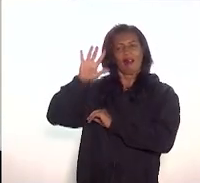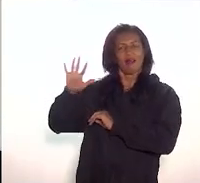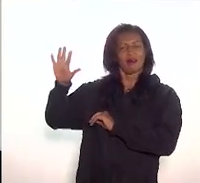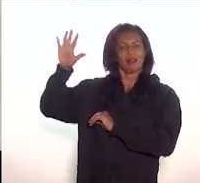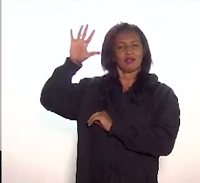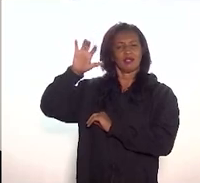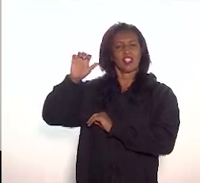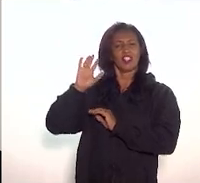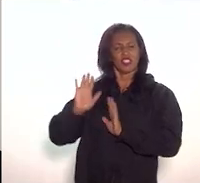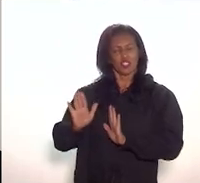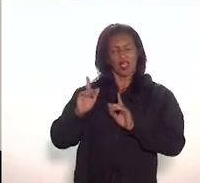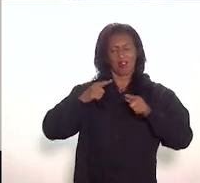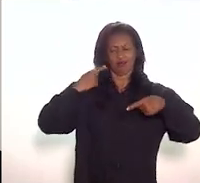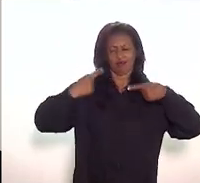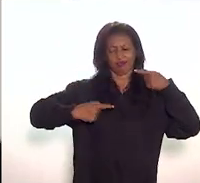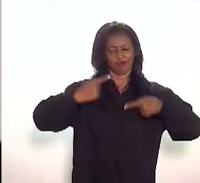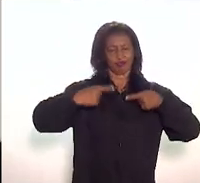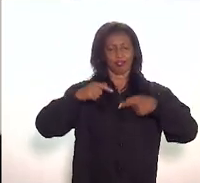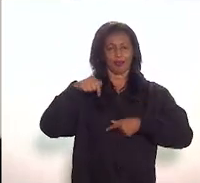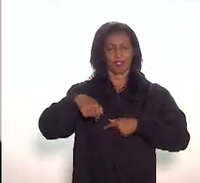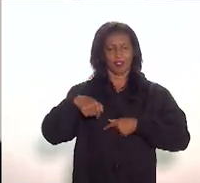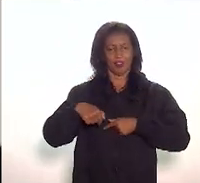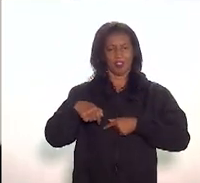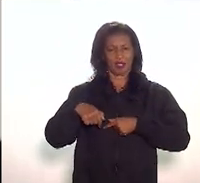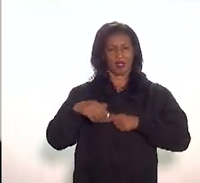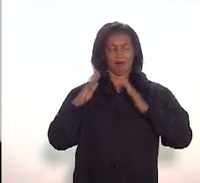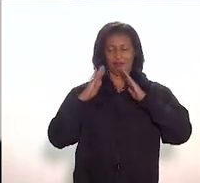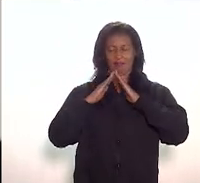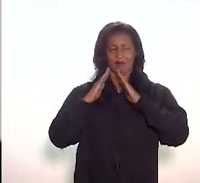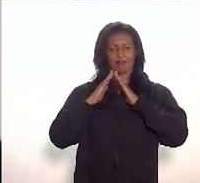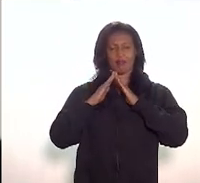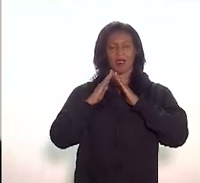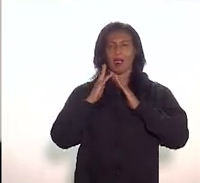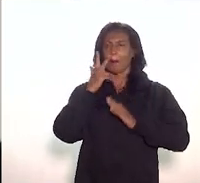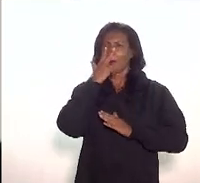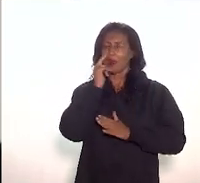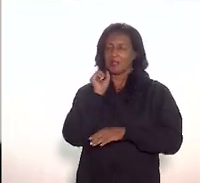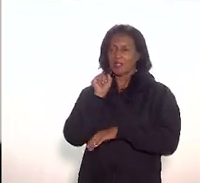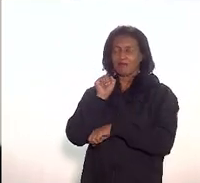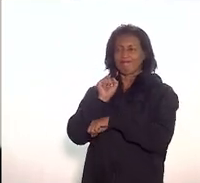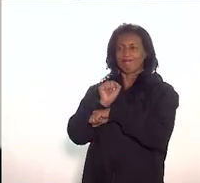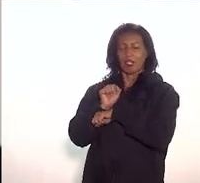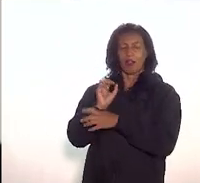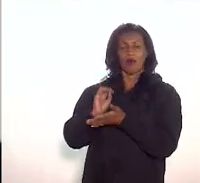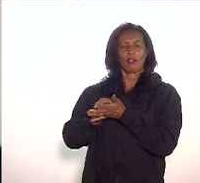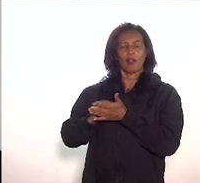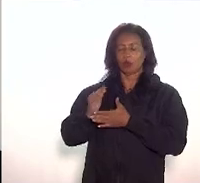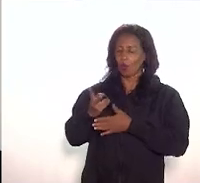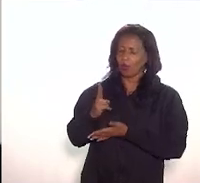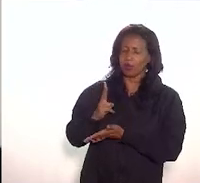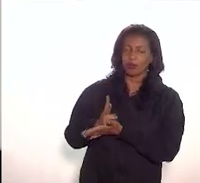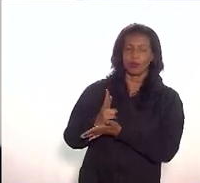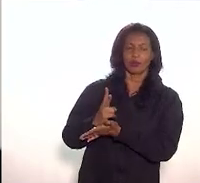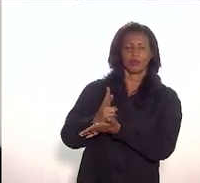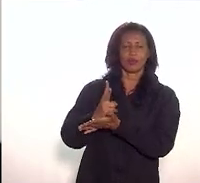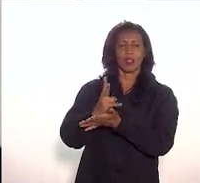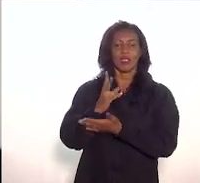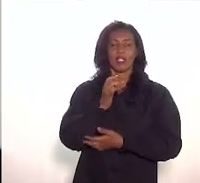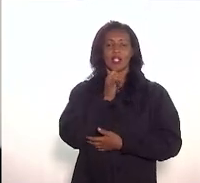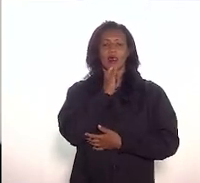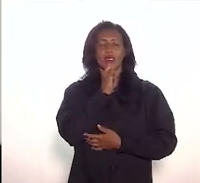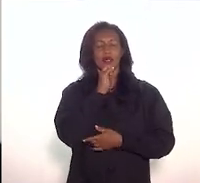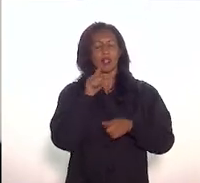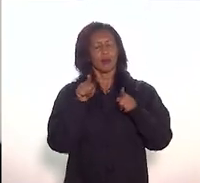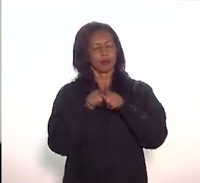discutido nessa casa, foi criado nessa casa, mas parece que não houve prosseguimento quanto do executivo. Outro exemplo também